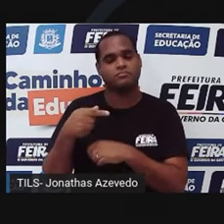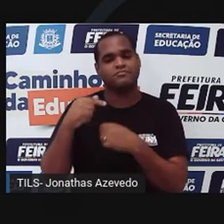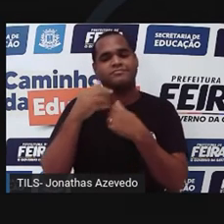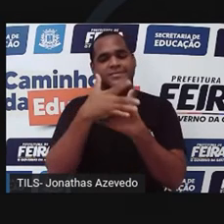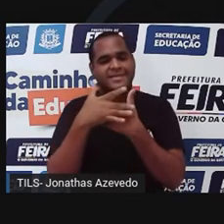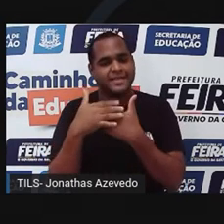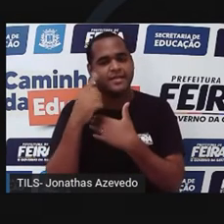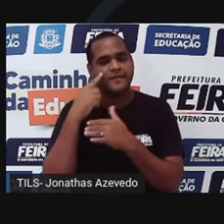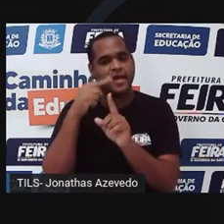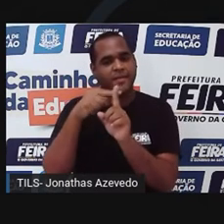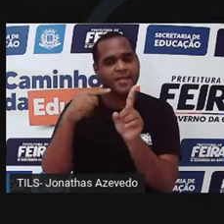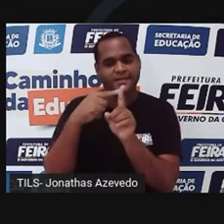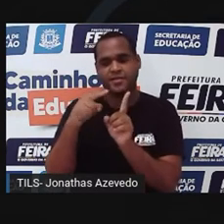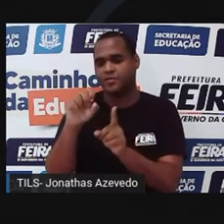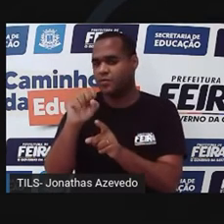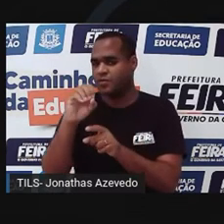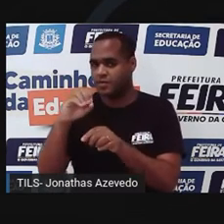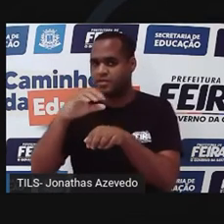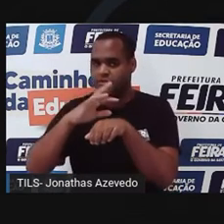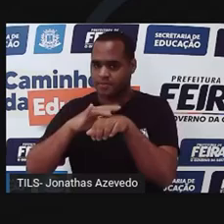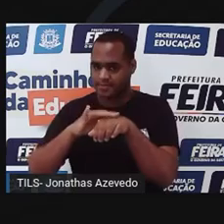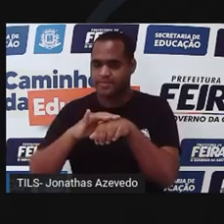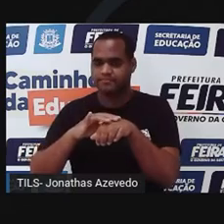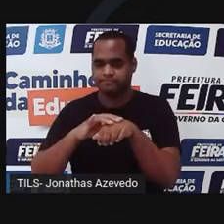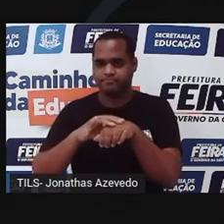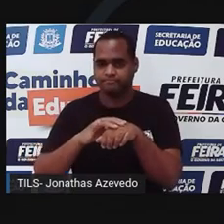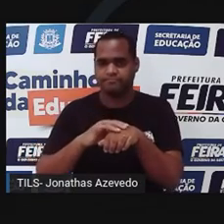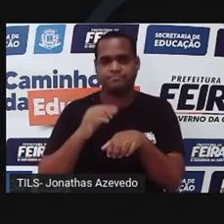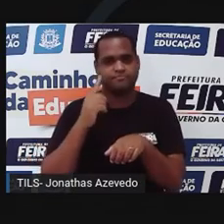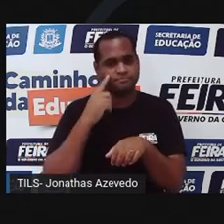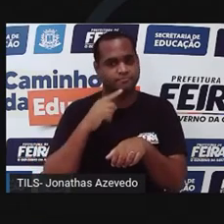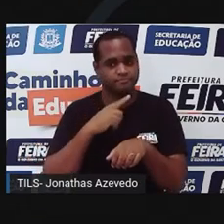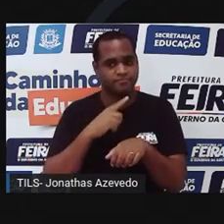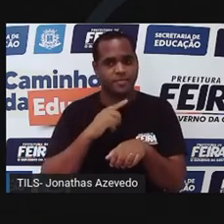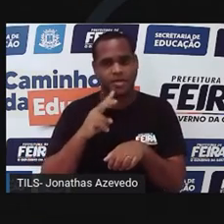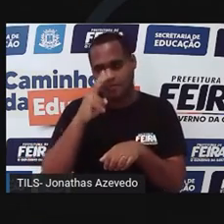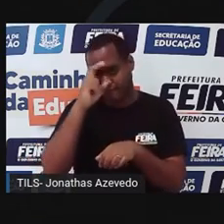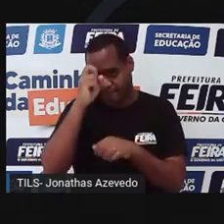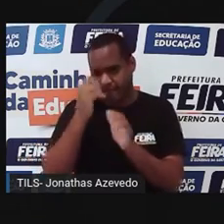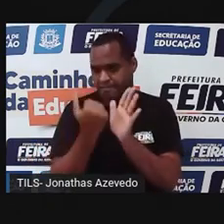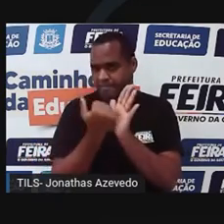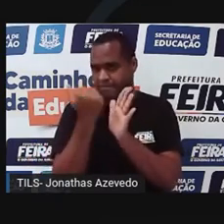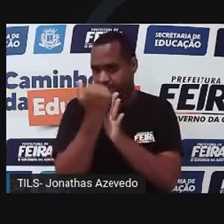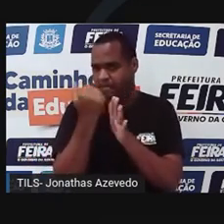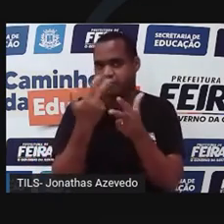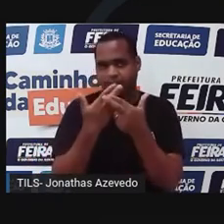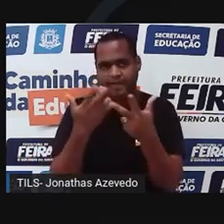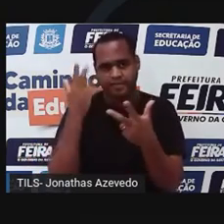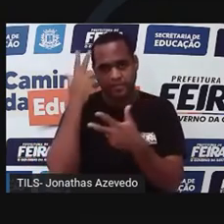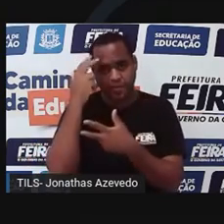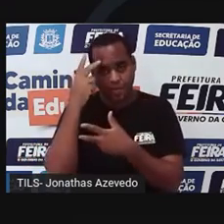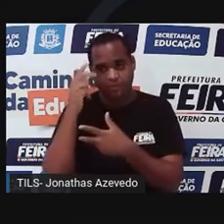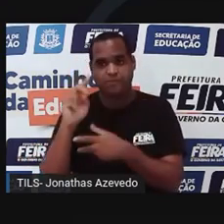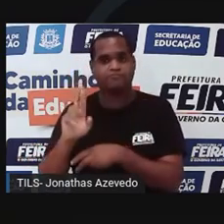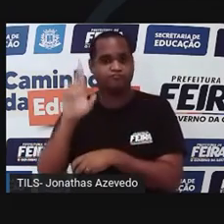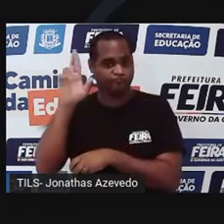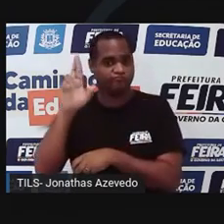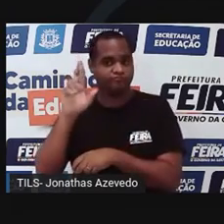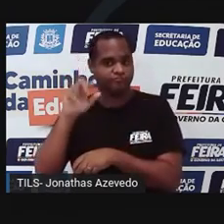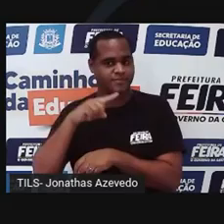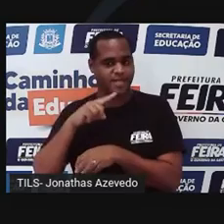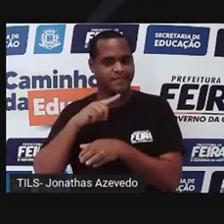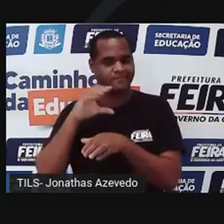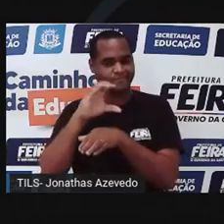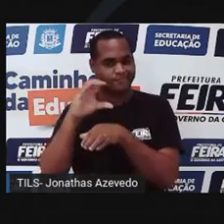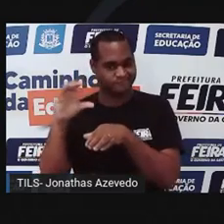delas, foram confirmados 80 tipos de doenças, em frequências muito maiores do que o normal. A coordenadora do Censo de Doenças